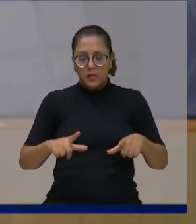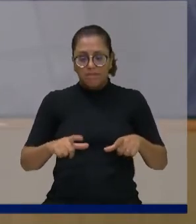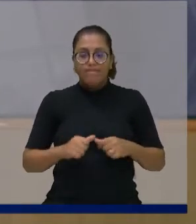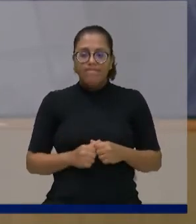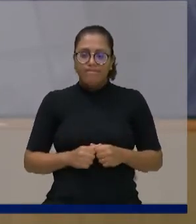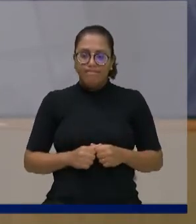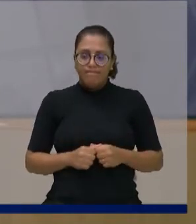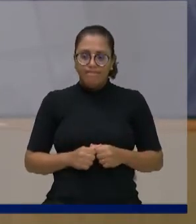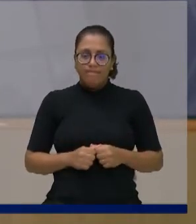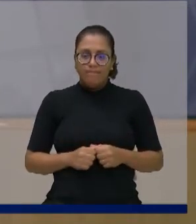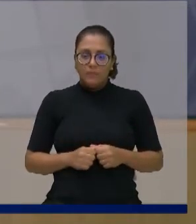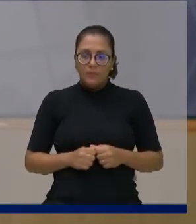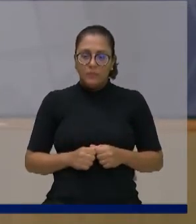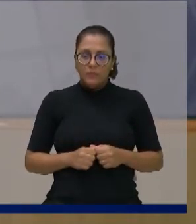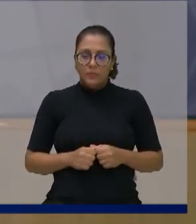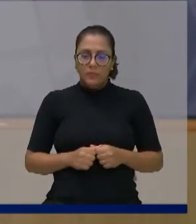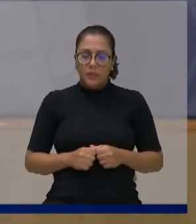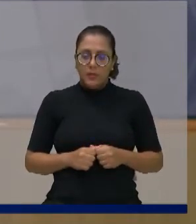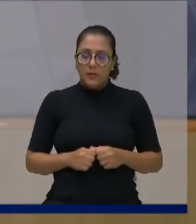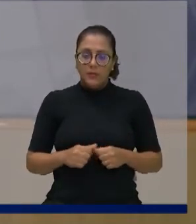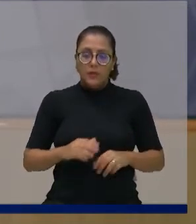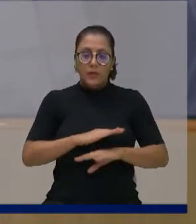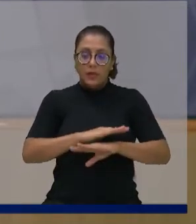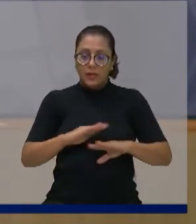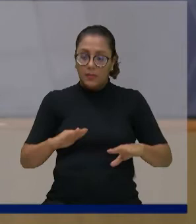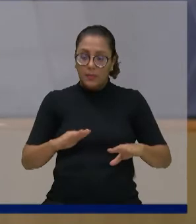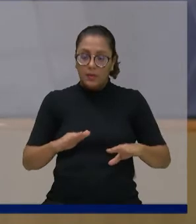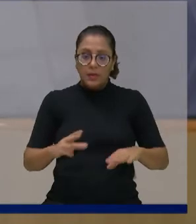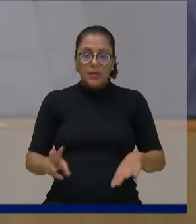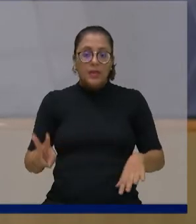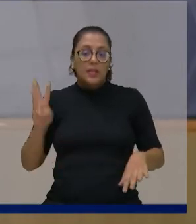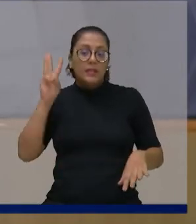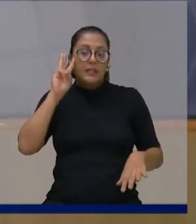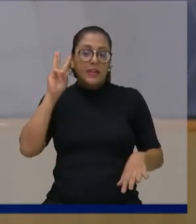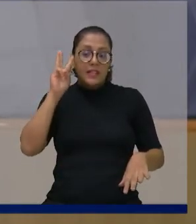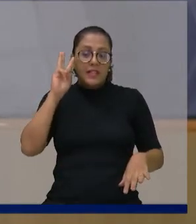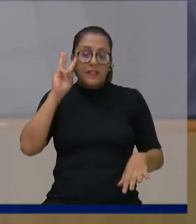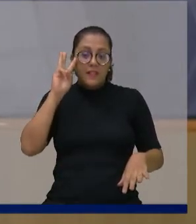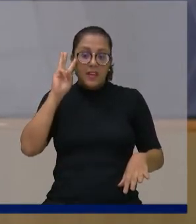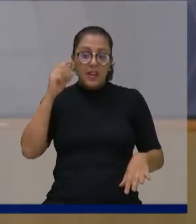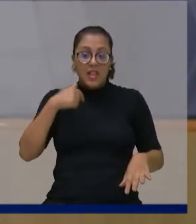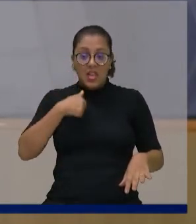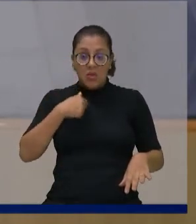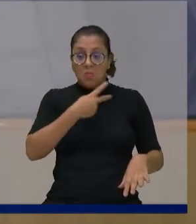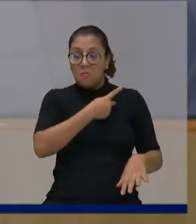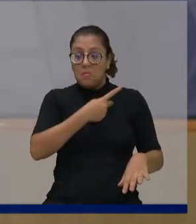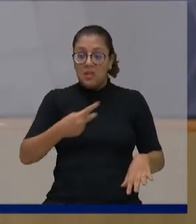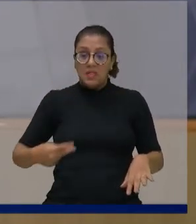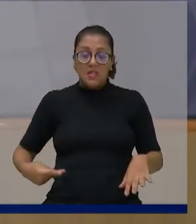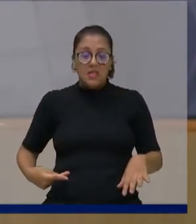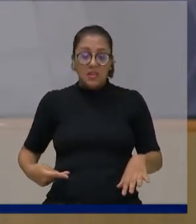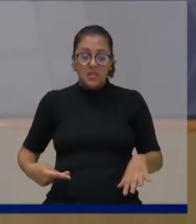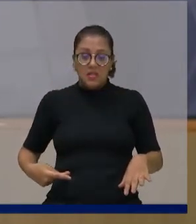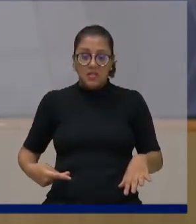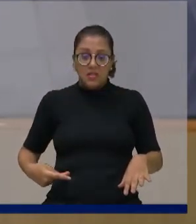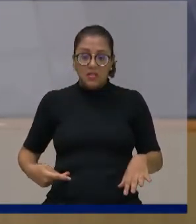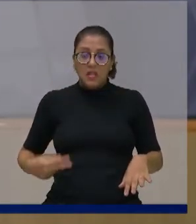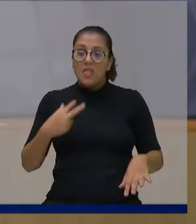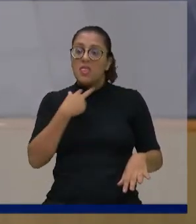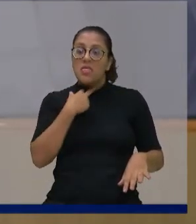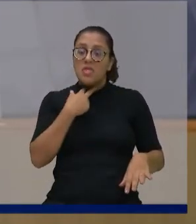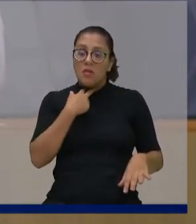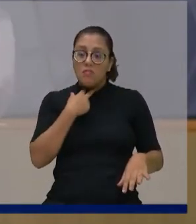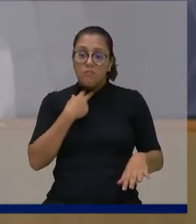dizer a vocês. E para encerrar, requerimento de terça-feira, como presidente democrático, eu deixo vocês lerem. Mas regimentalmente, não pode.